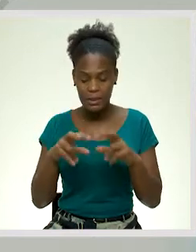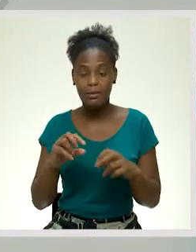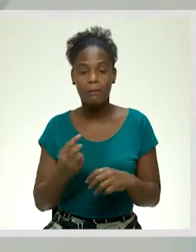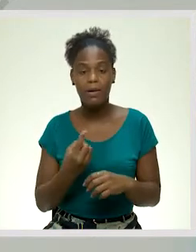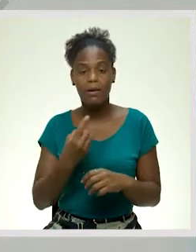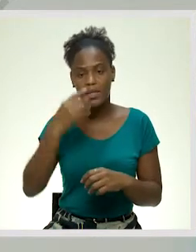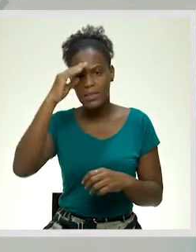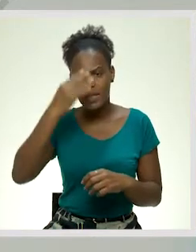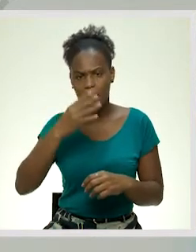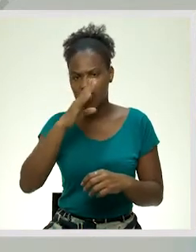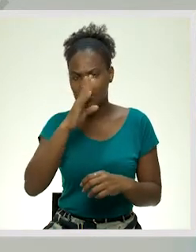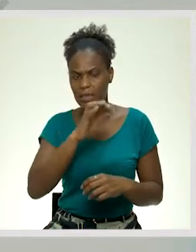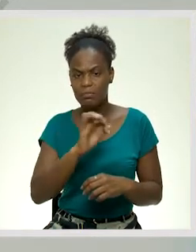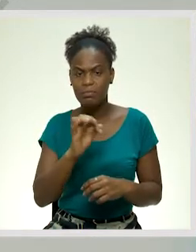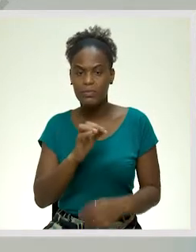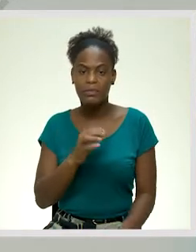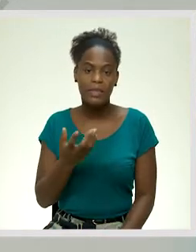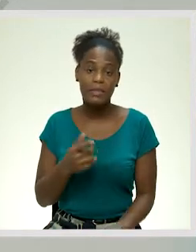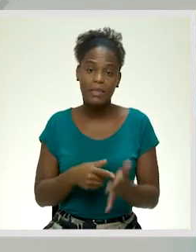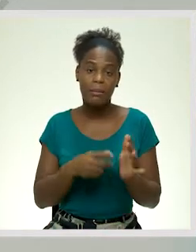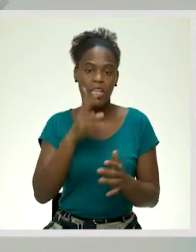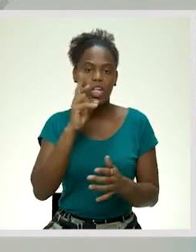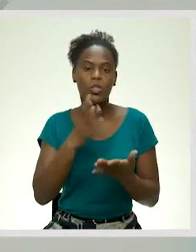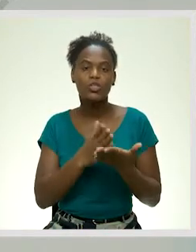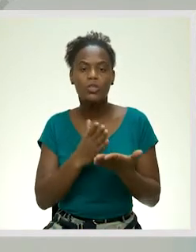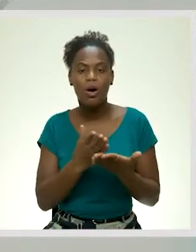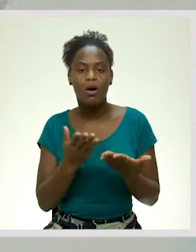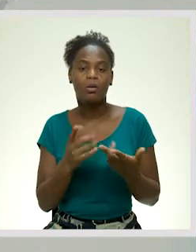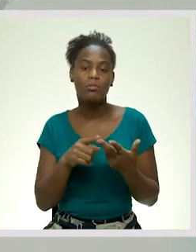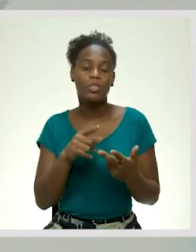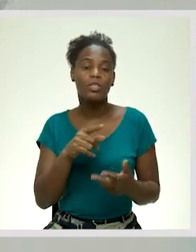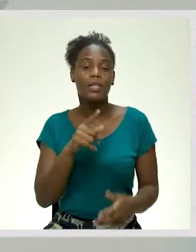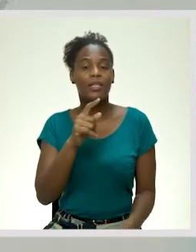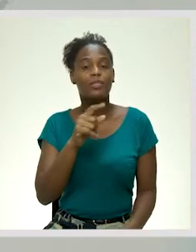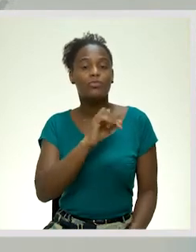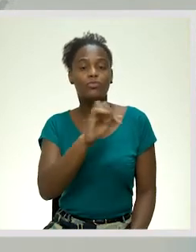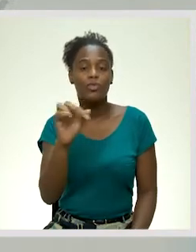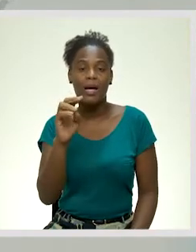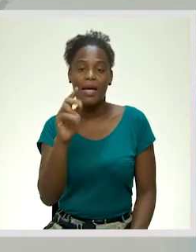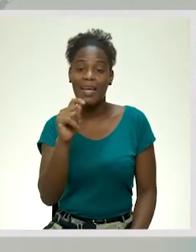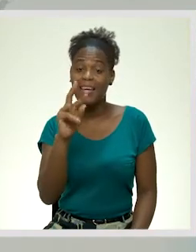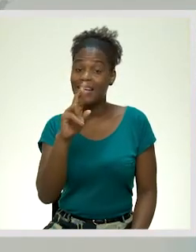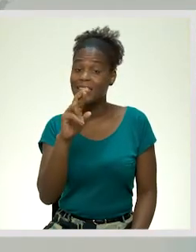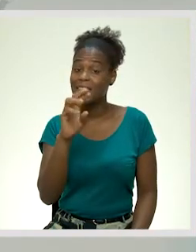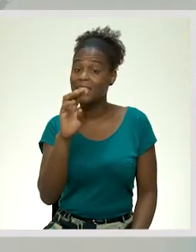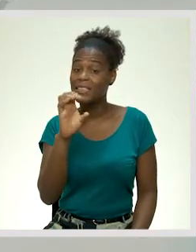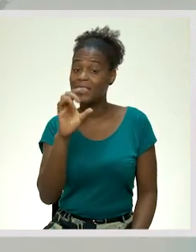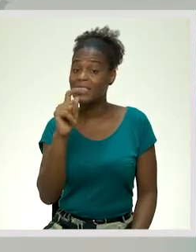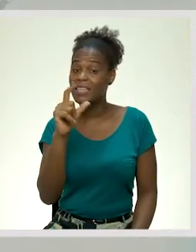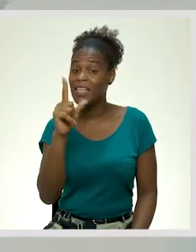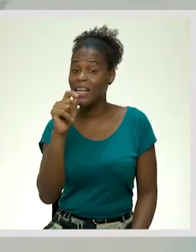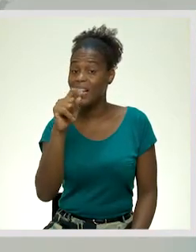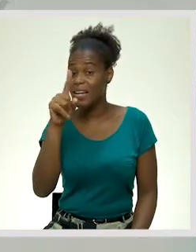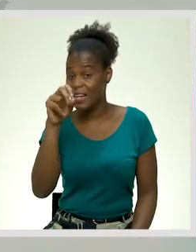saberem. Se for, portanto, por exemplo, o diretor da nossa escola, Sua Excelência, Senhor Diretor, Mas se for um militar,